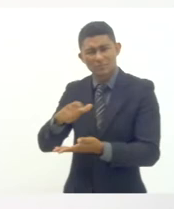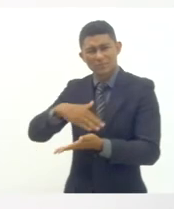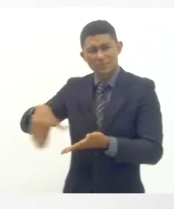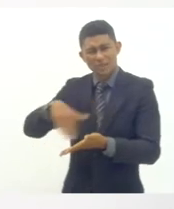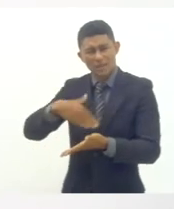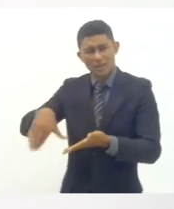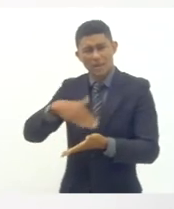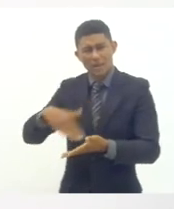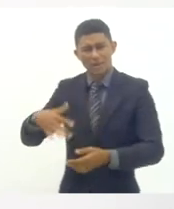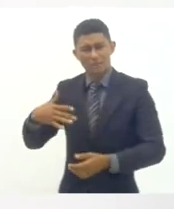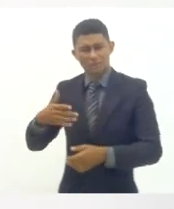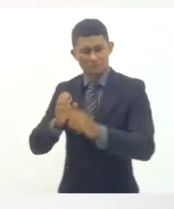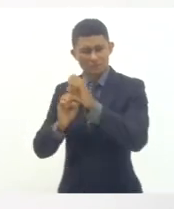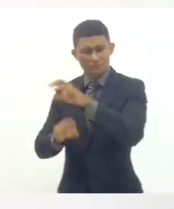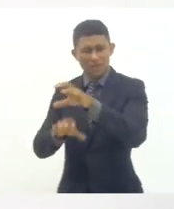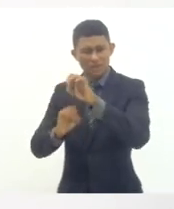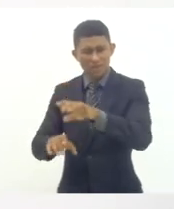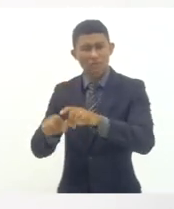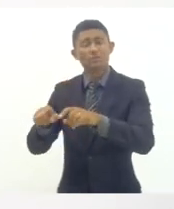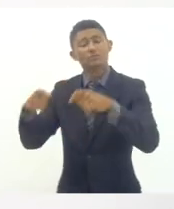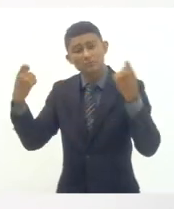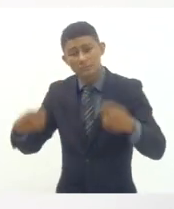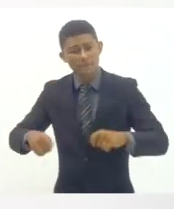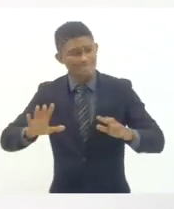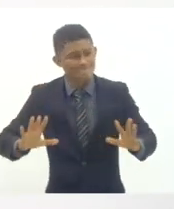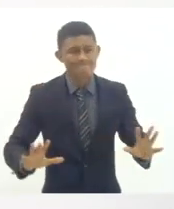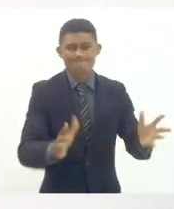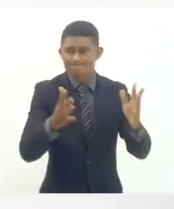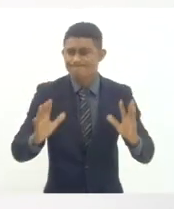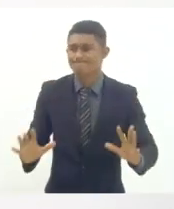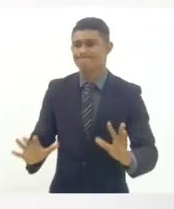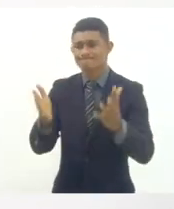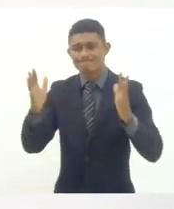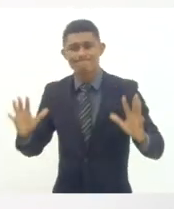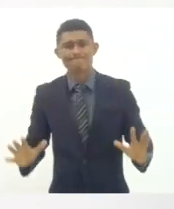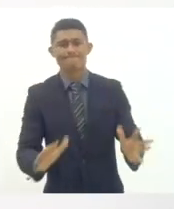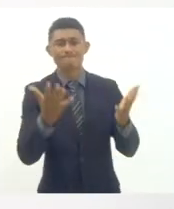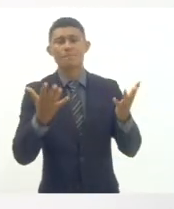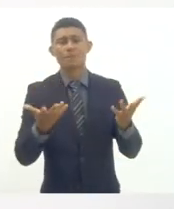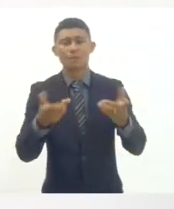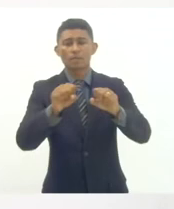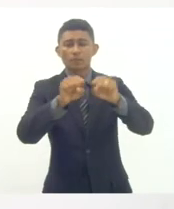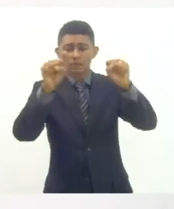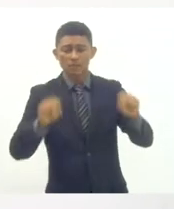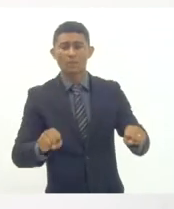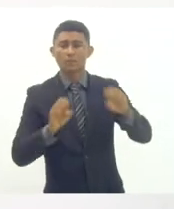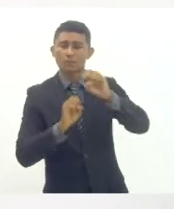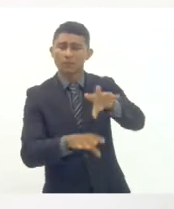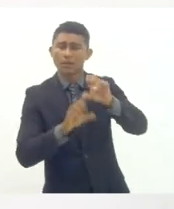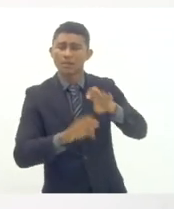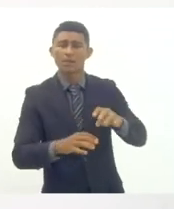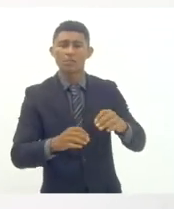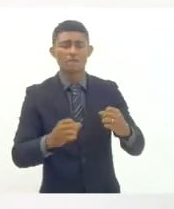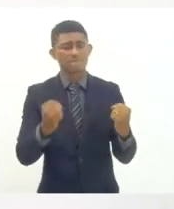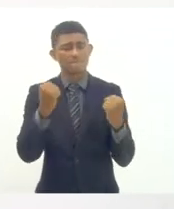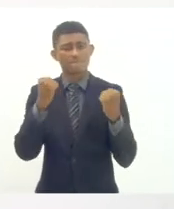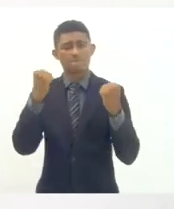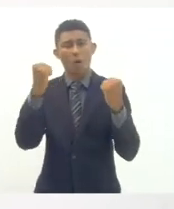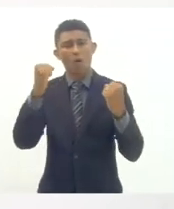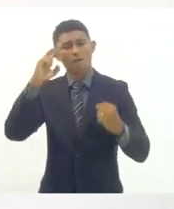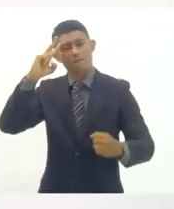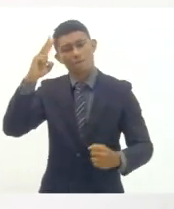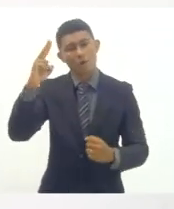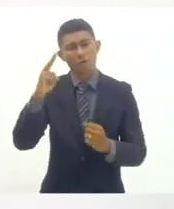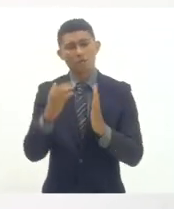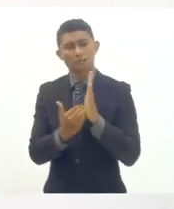sejam agentes de promoção da educação pública e de fortalecimento do nosso sistema estadual de educação e de cooperação com os municípios e aí